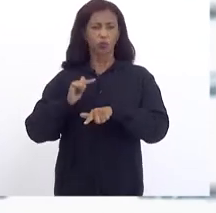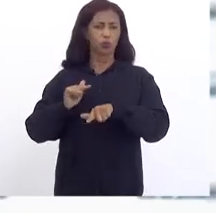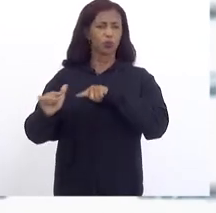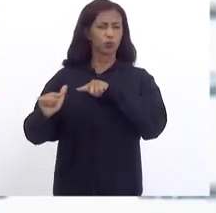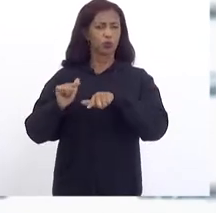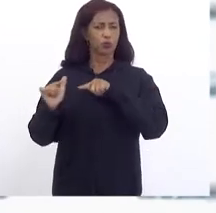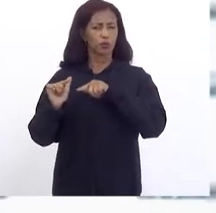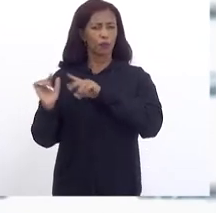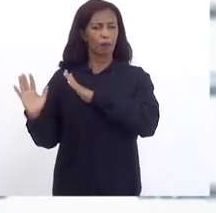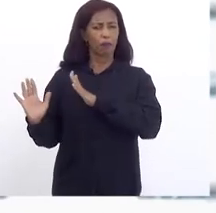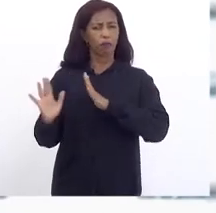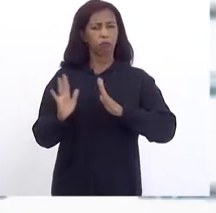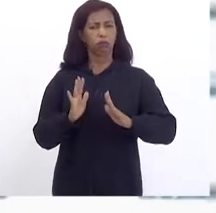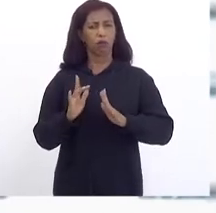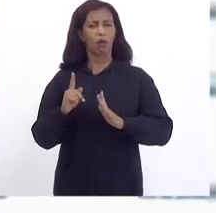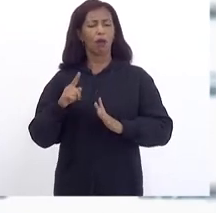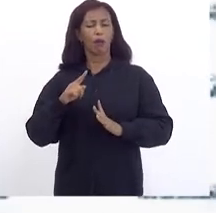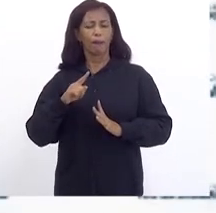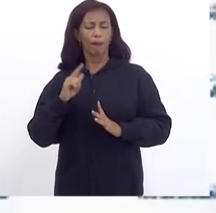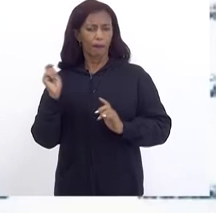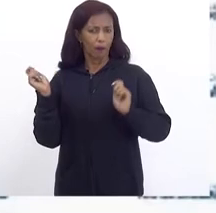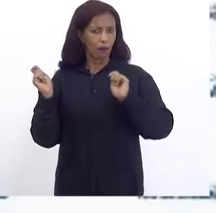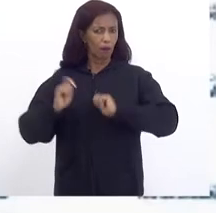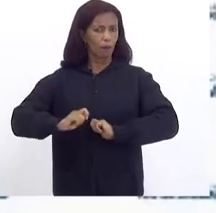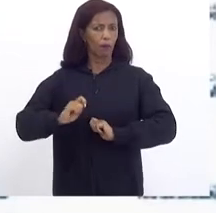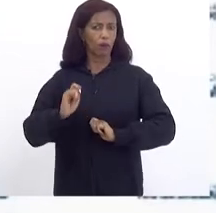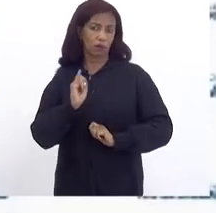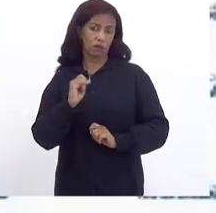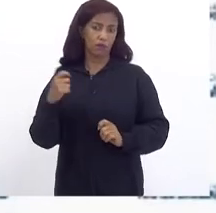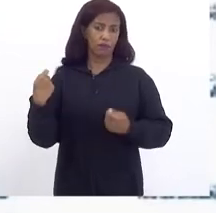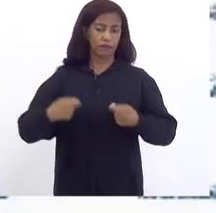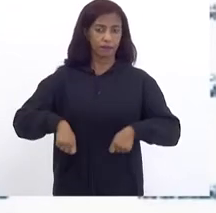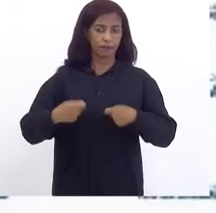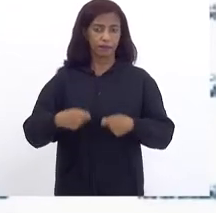Possa Eventualmente Até se for o caso